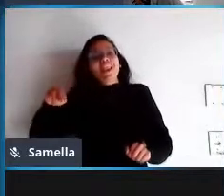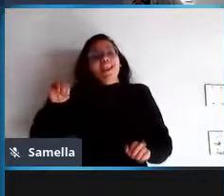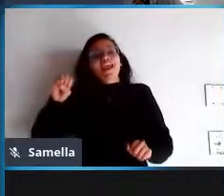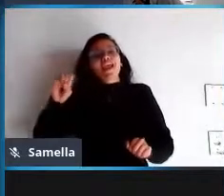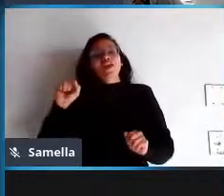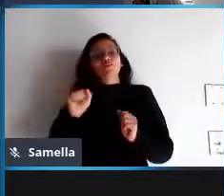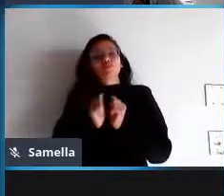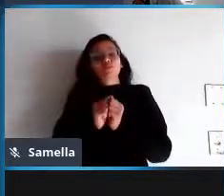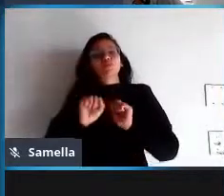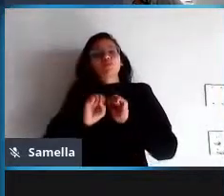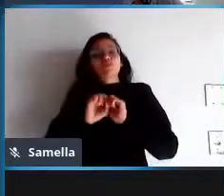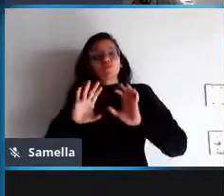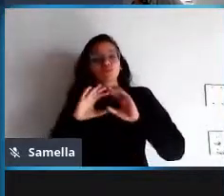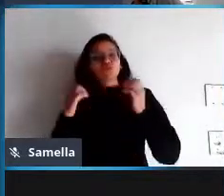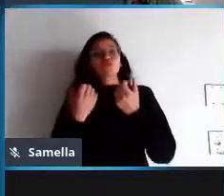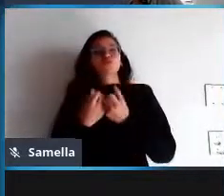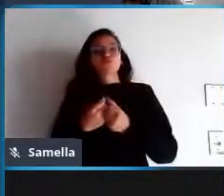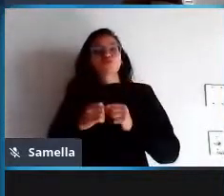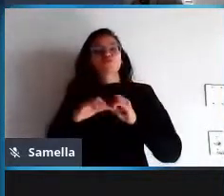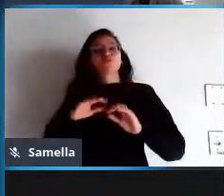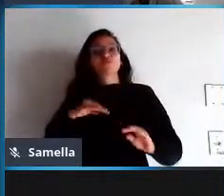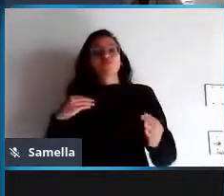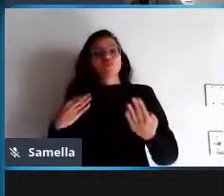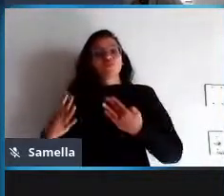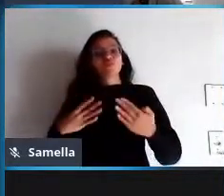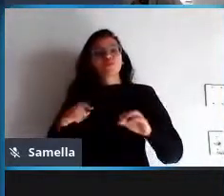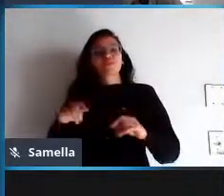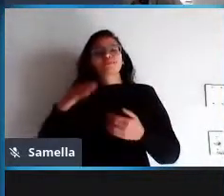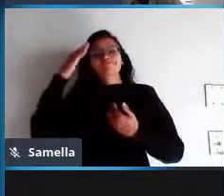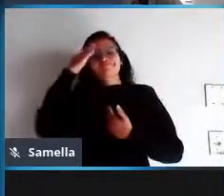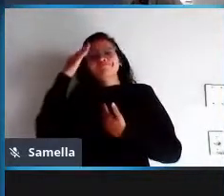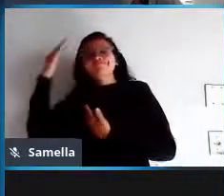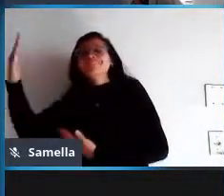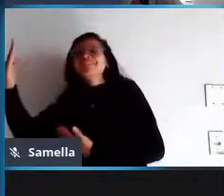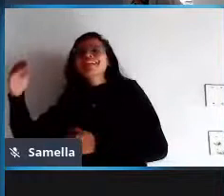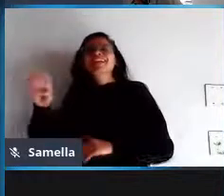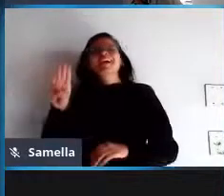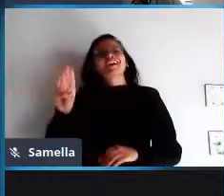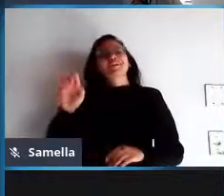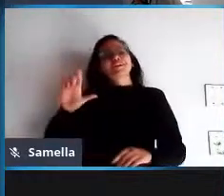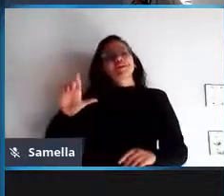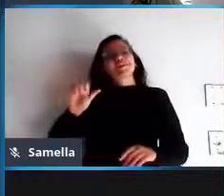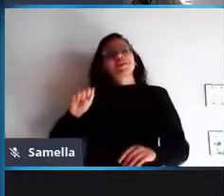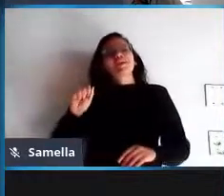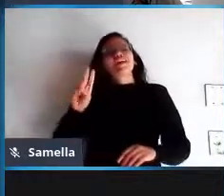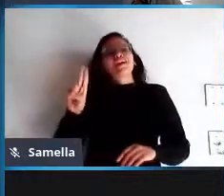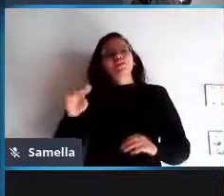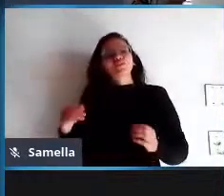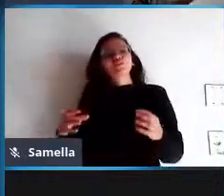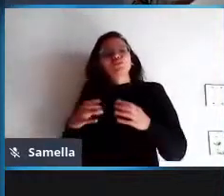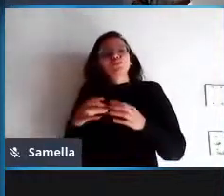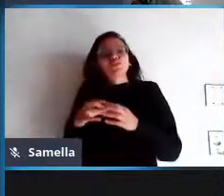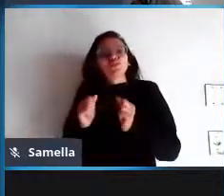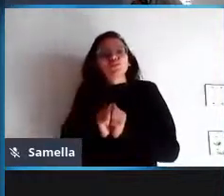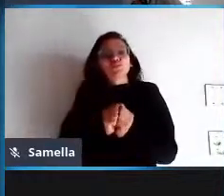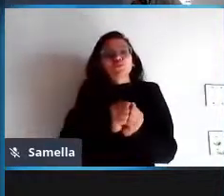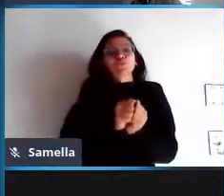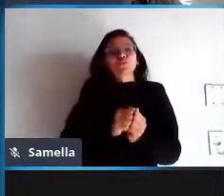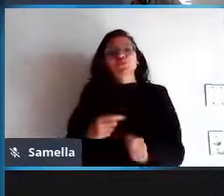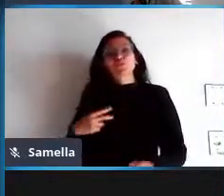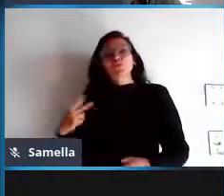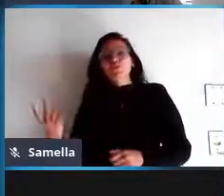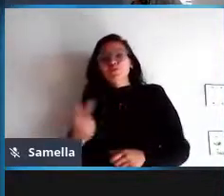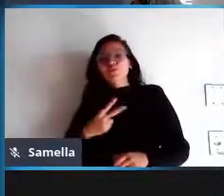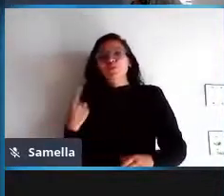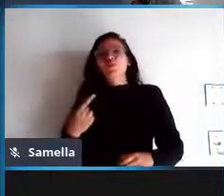Blau eu gostaria de agradecer a você por estar aqui conosco né, e também que você mesmo também pudesse